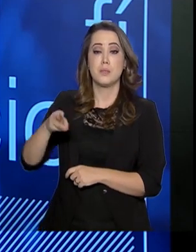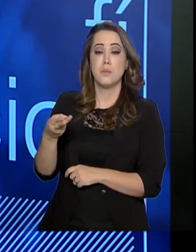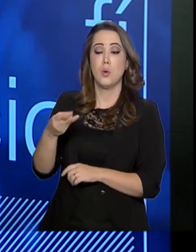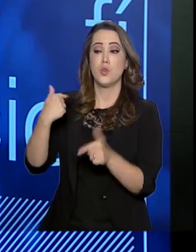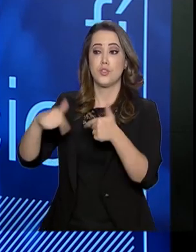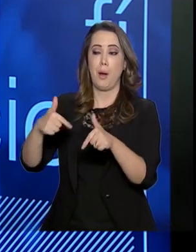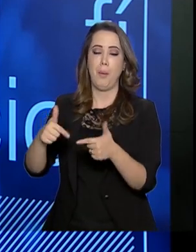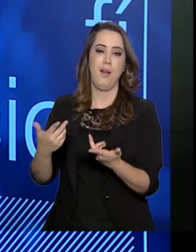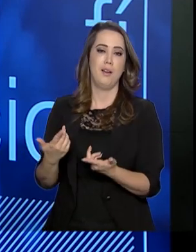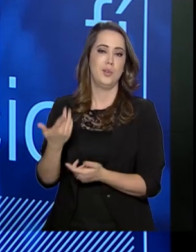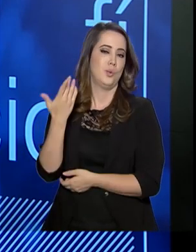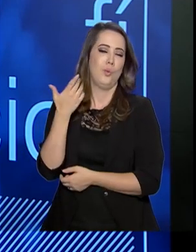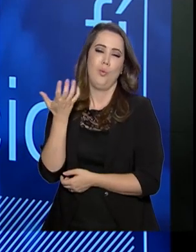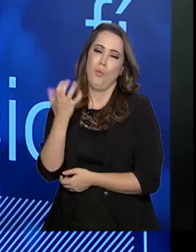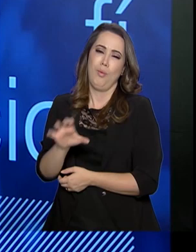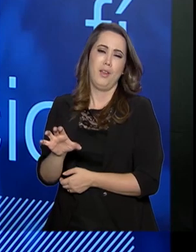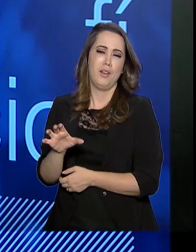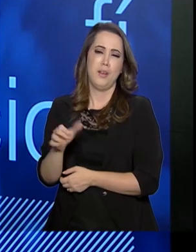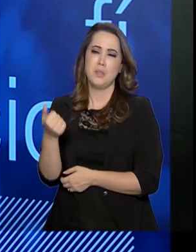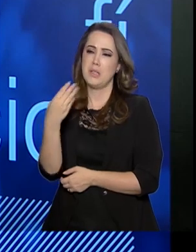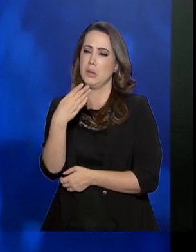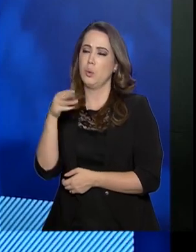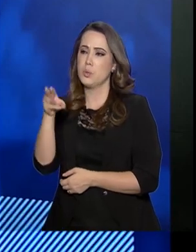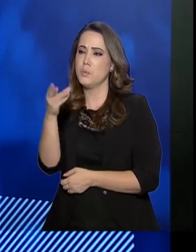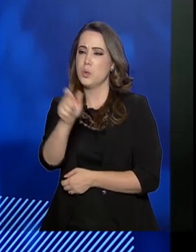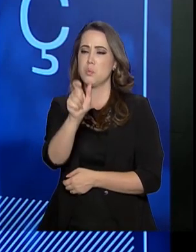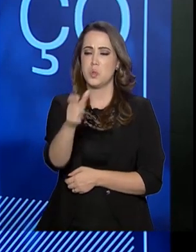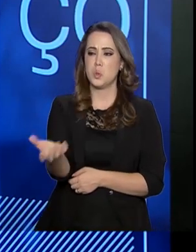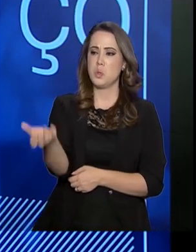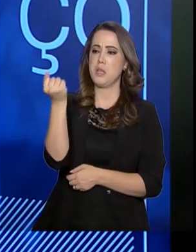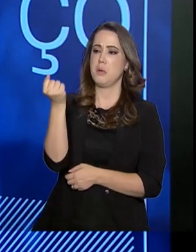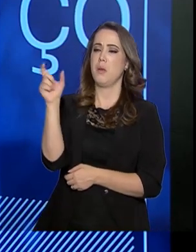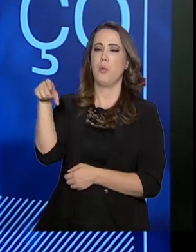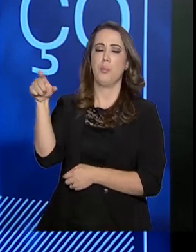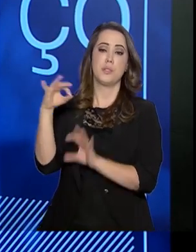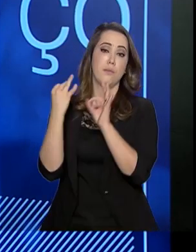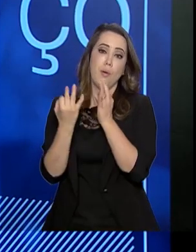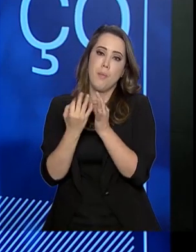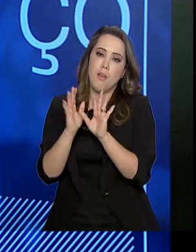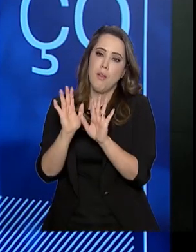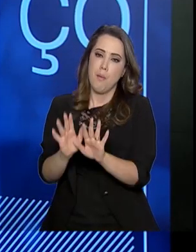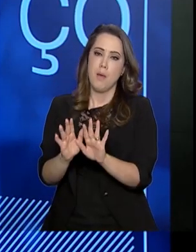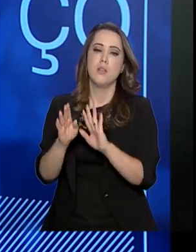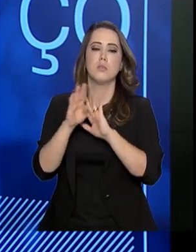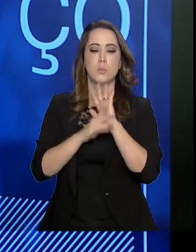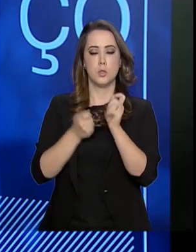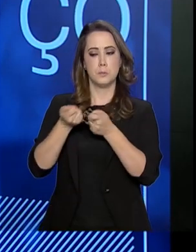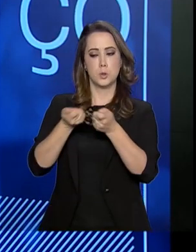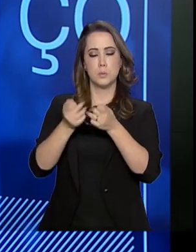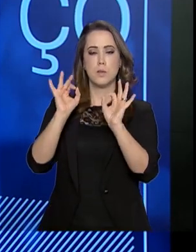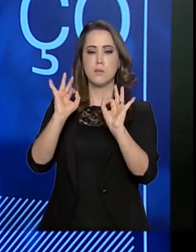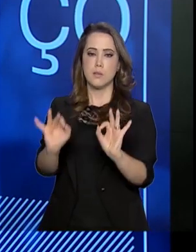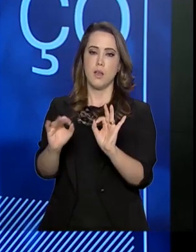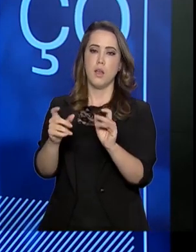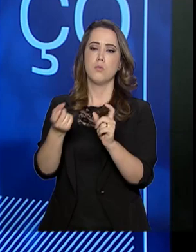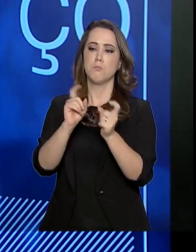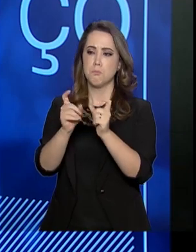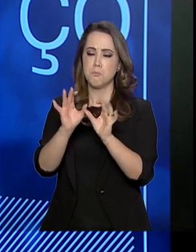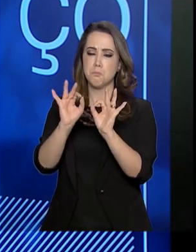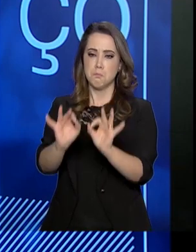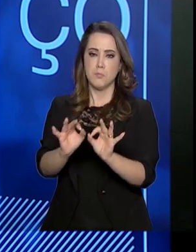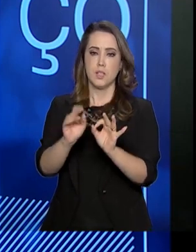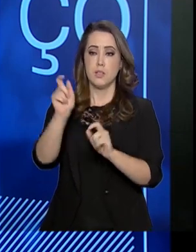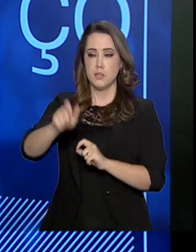milhões de pessoas precisando de uma renda mínima para sobreviver. Mas o programa é bem gerido, é bem assistido. As